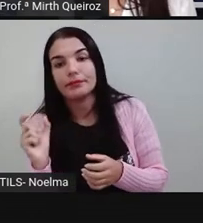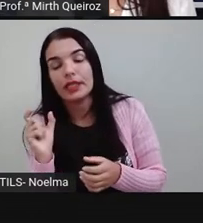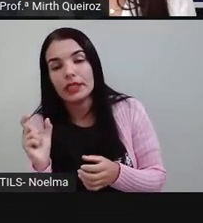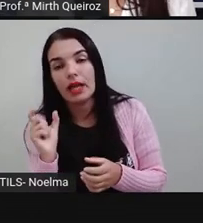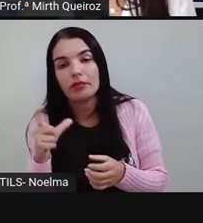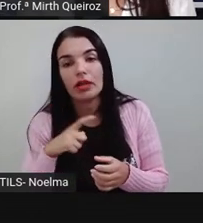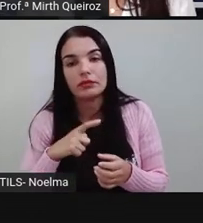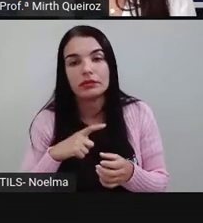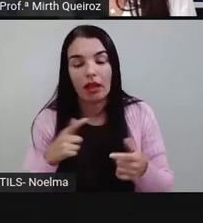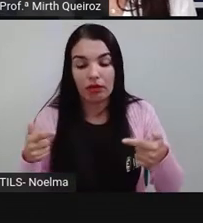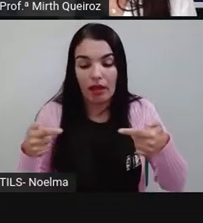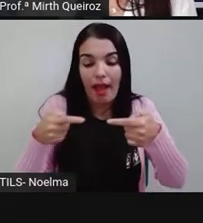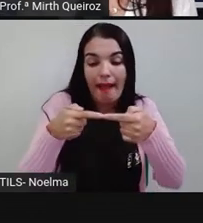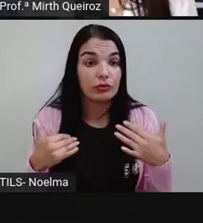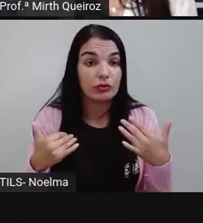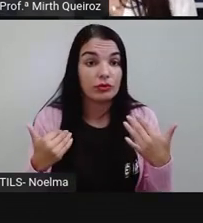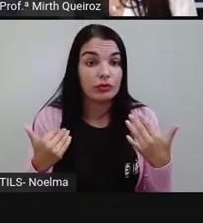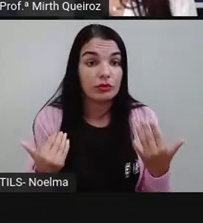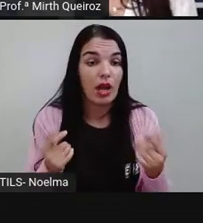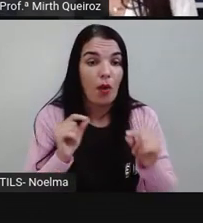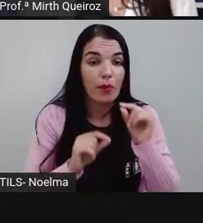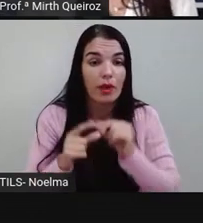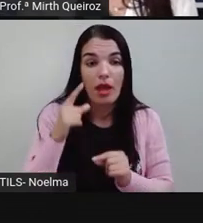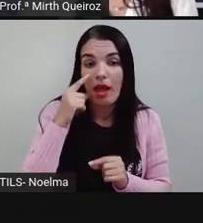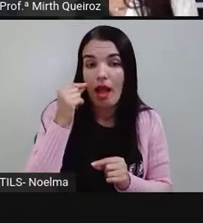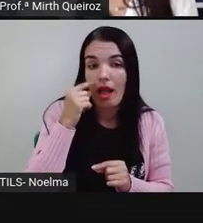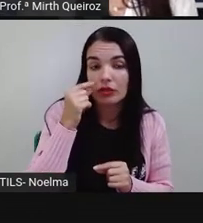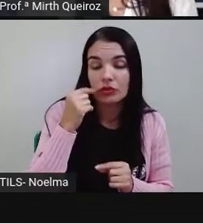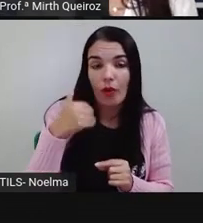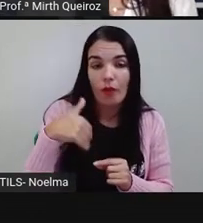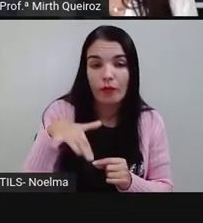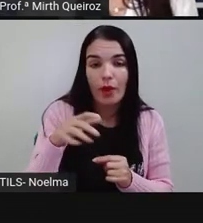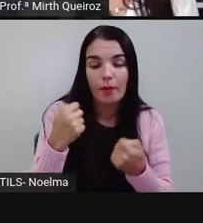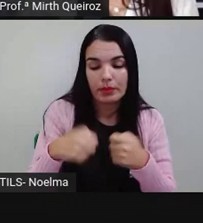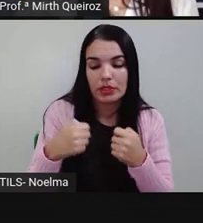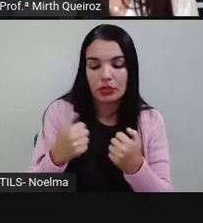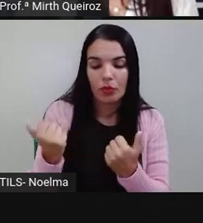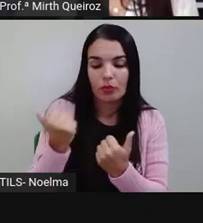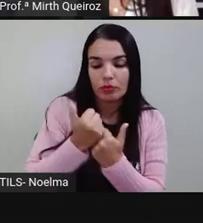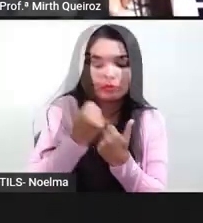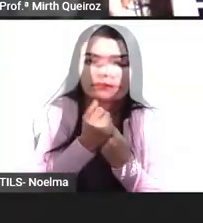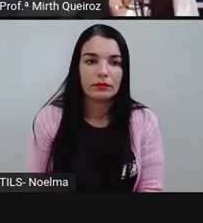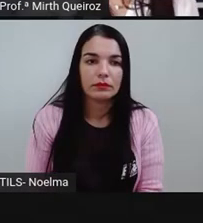estão relacionadas a ratinho, foi para ir para o plural, certo?